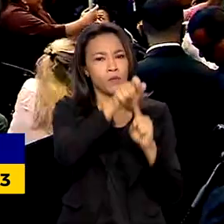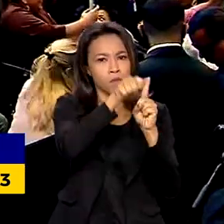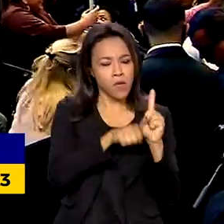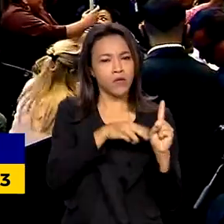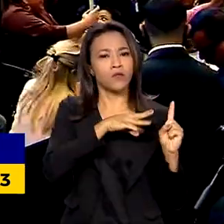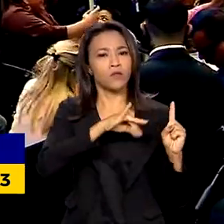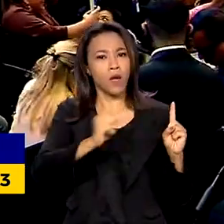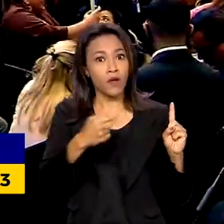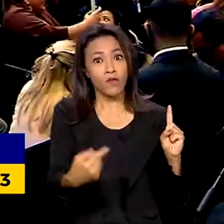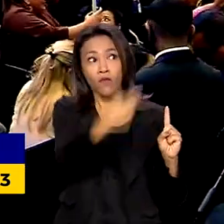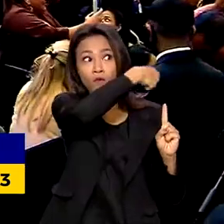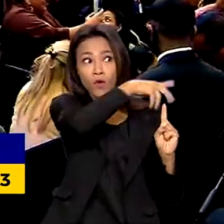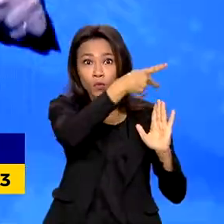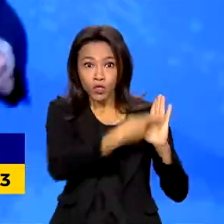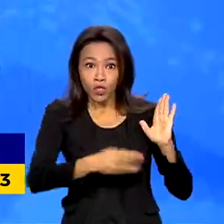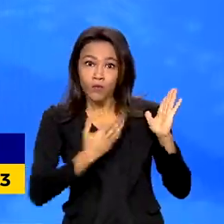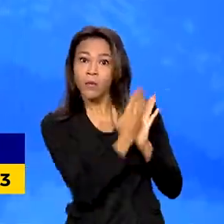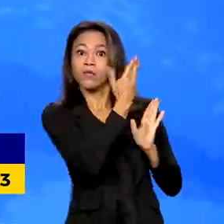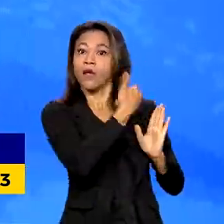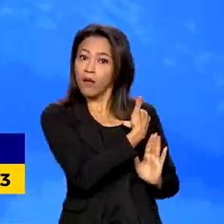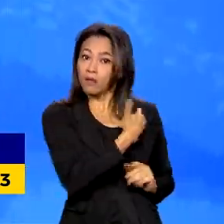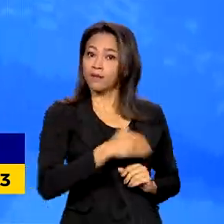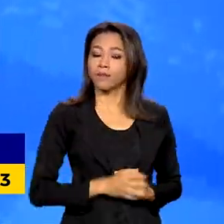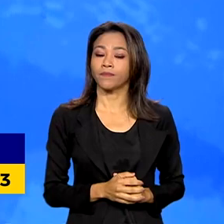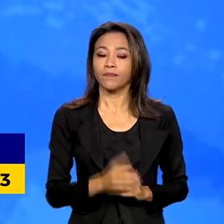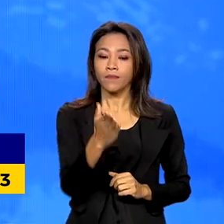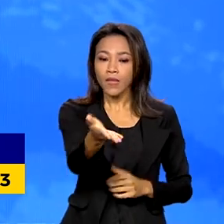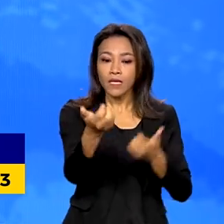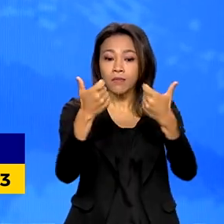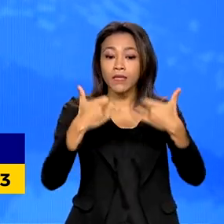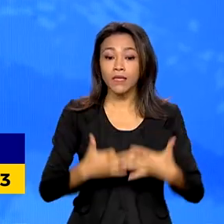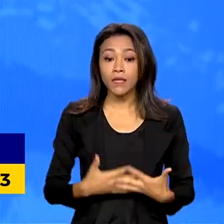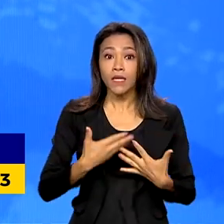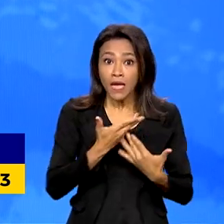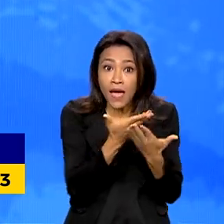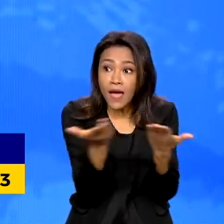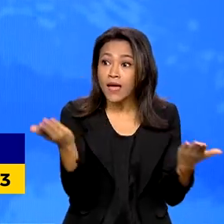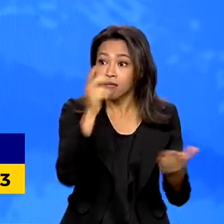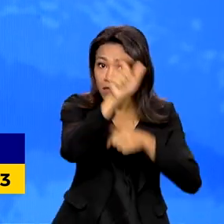data em que o projeto foi sancionado. Esse pessoal tem que ser valorizado.